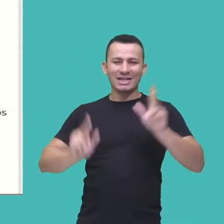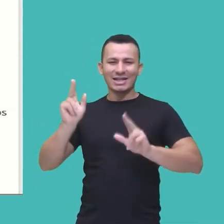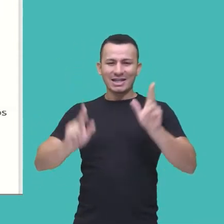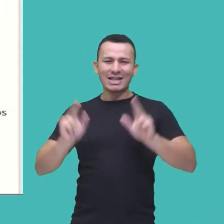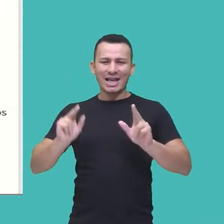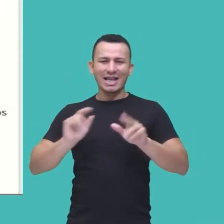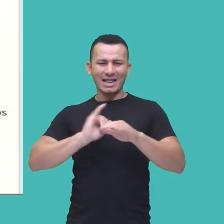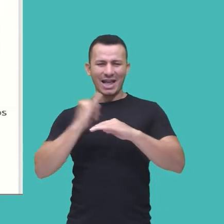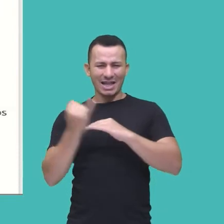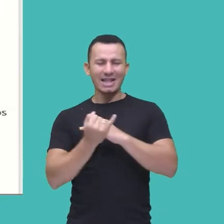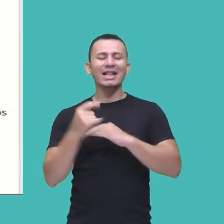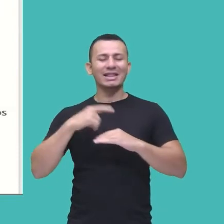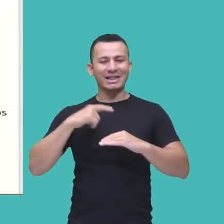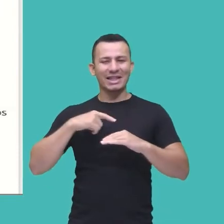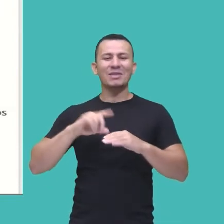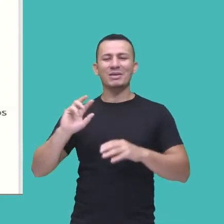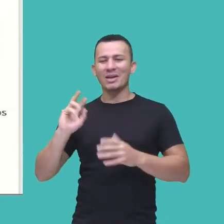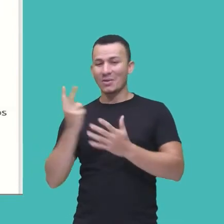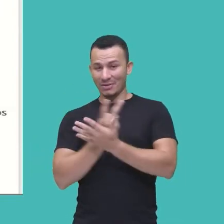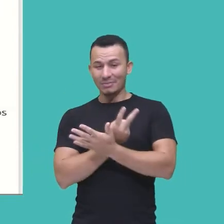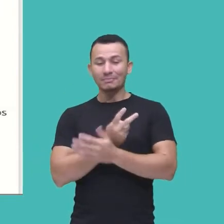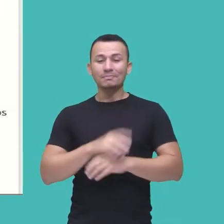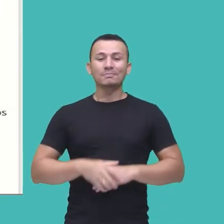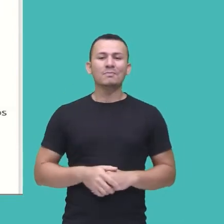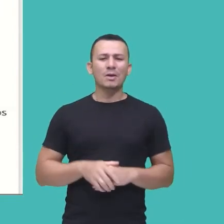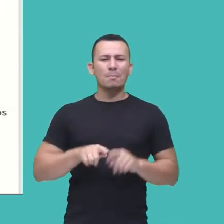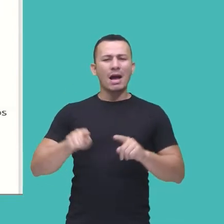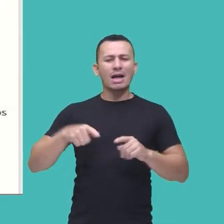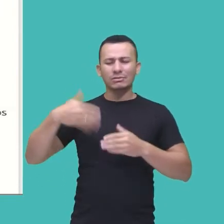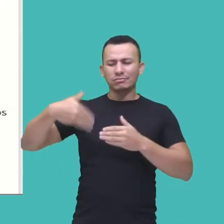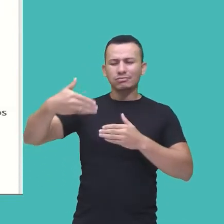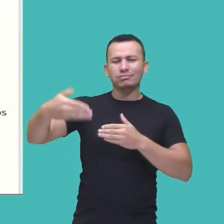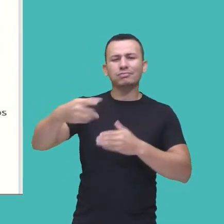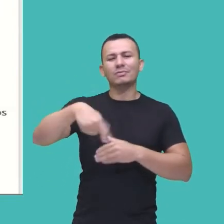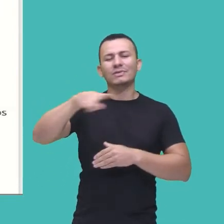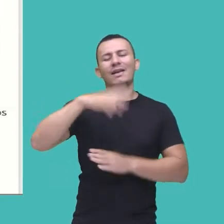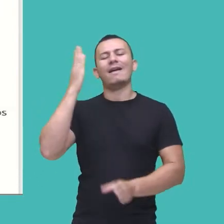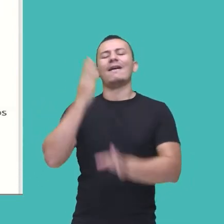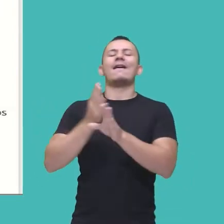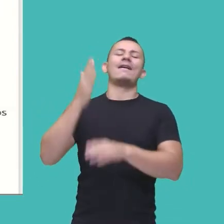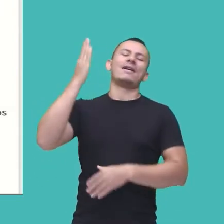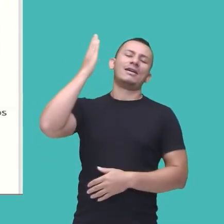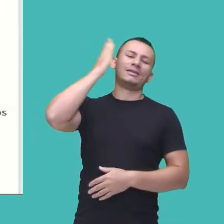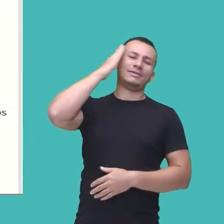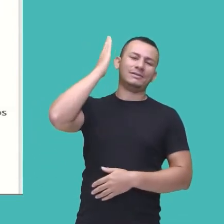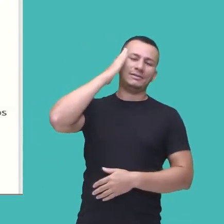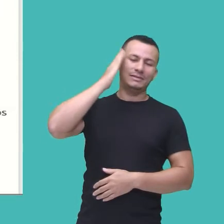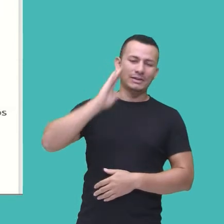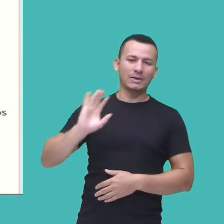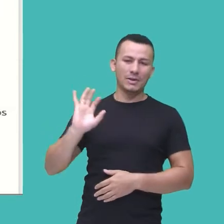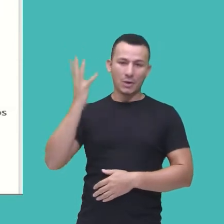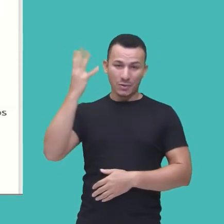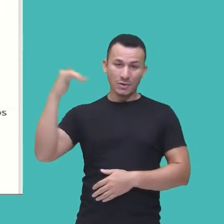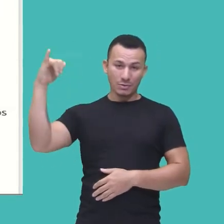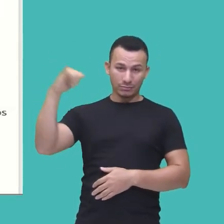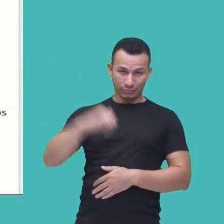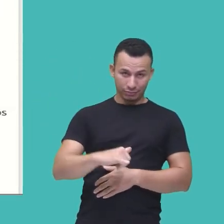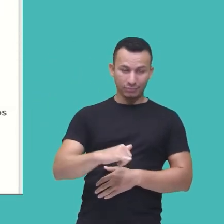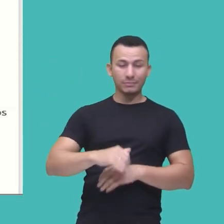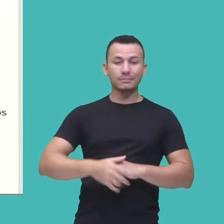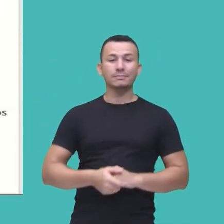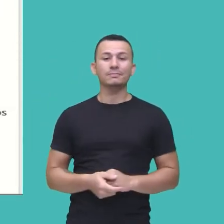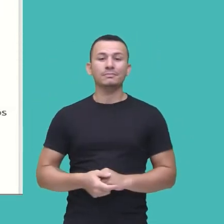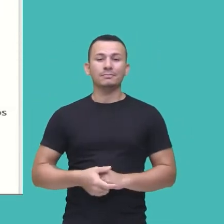mas tá tudo certo e até o final vocês descobrem o que provavelmente, né, tenha acontecido ali após o